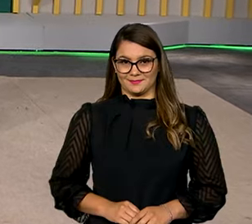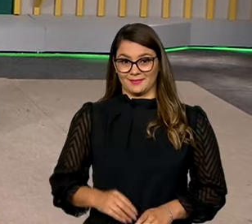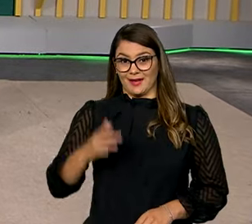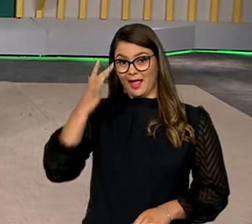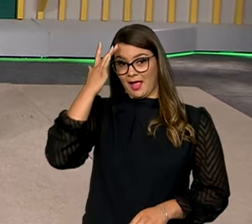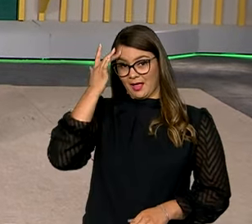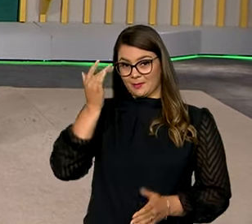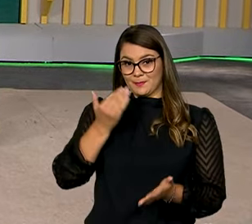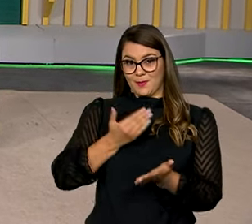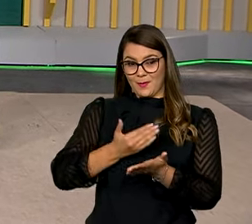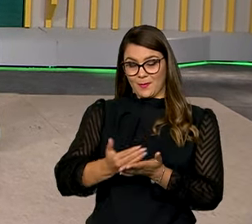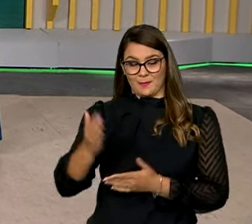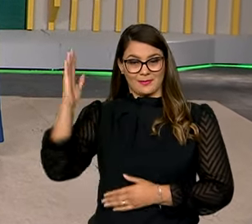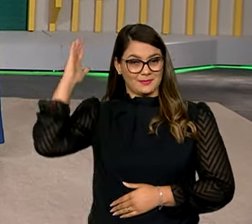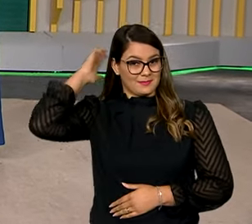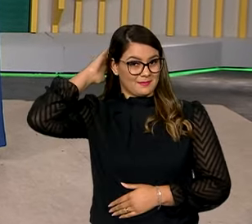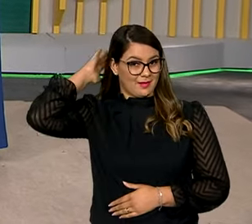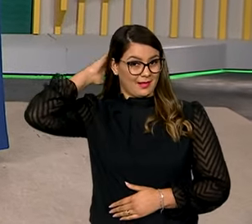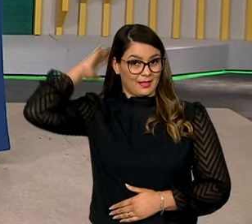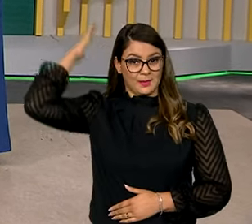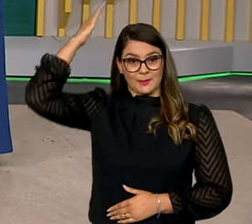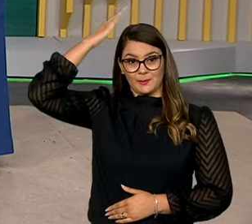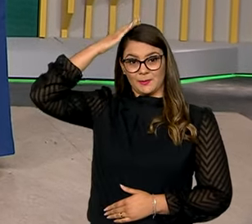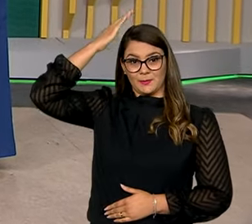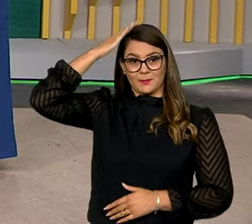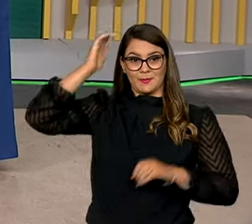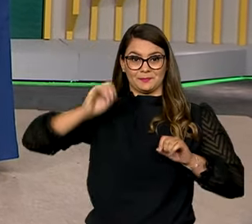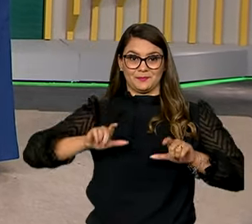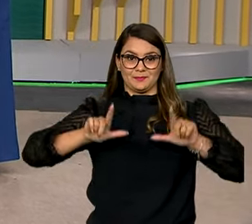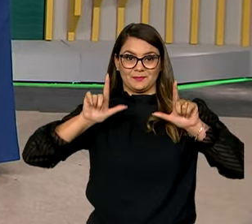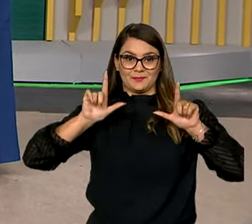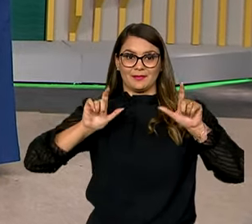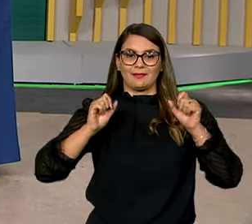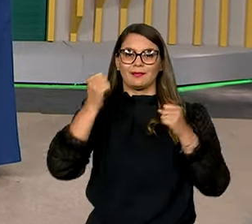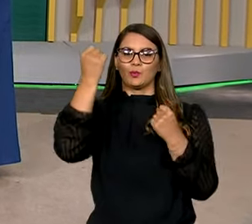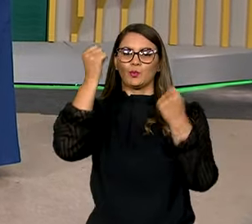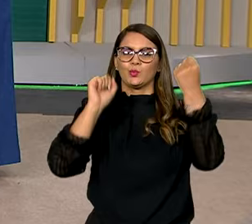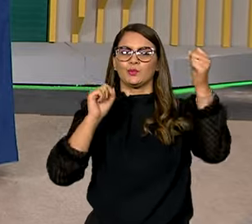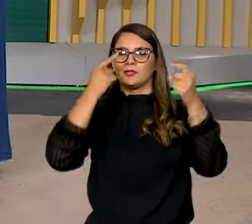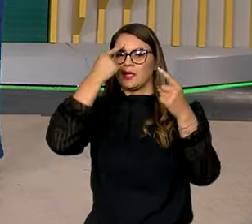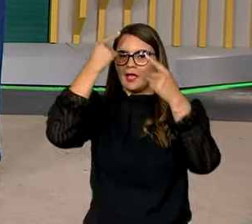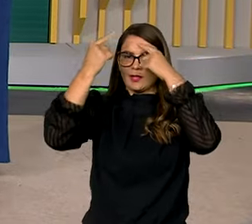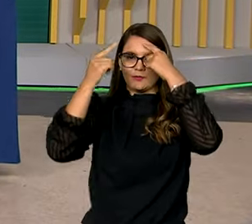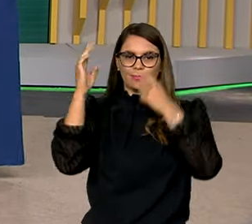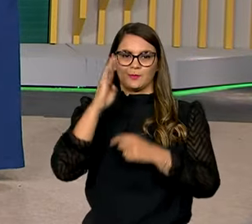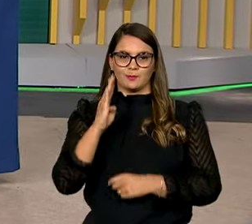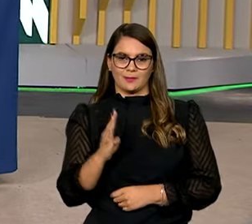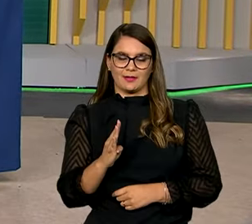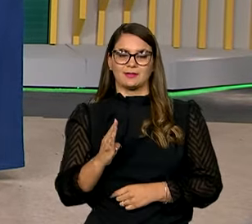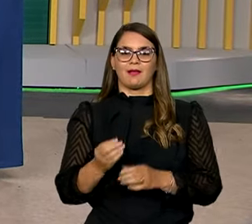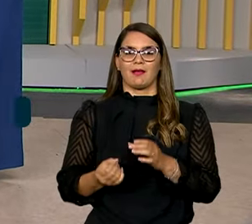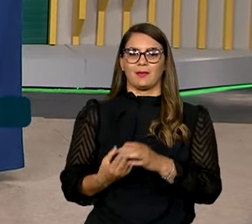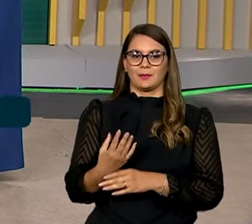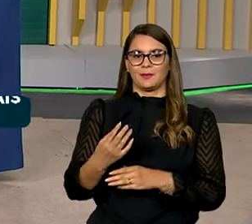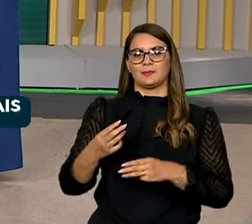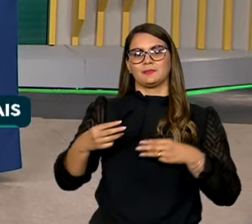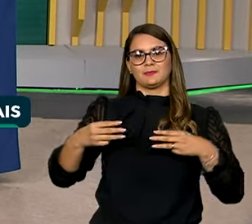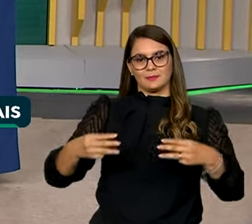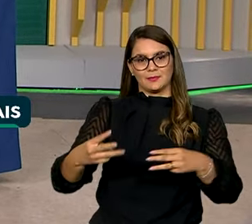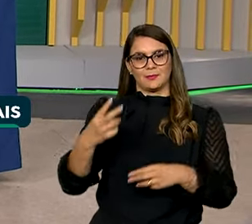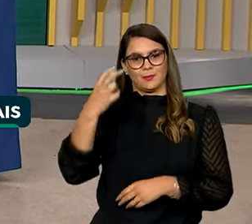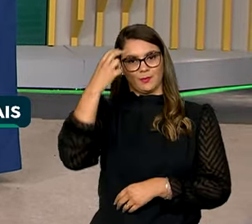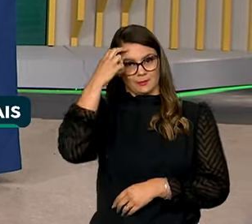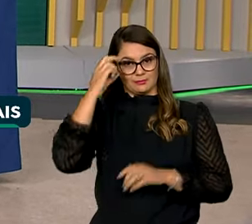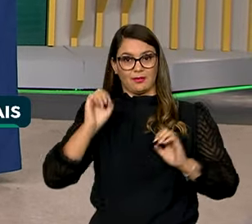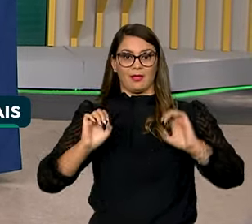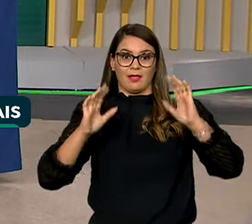Começa amanhã em Belém, no Pará, mais uma edição do Mercado das Indústrias Criativas do Brasil, realizado pelo Ministério da Cultura. O